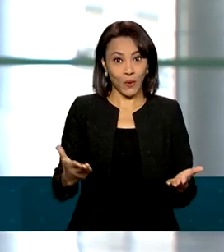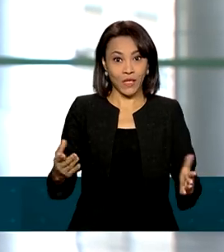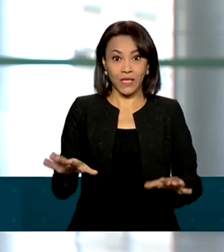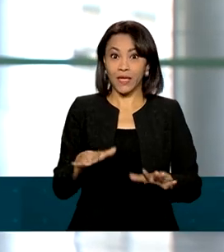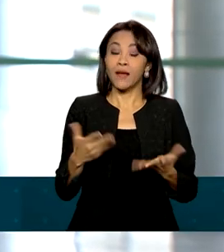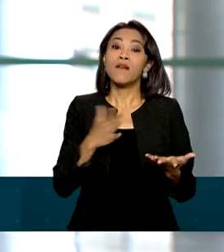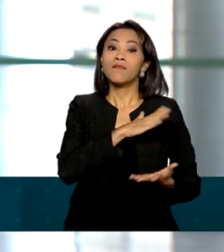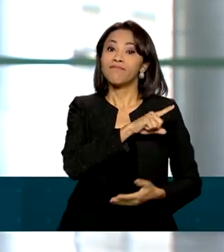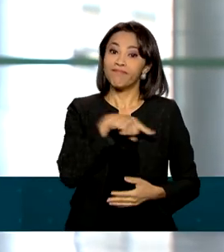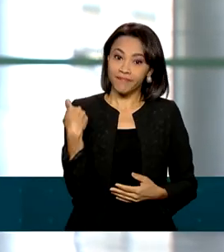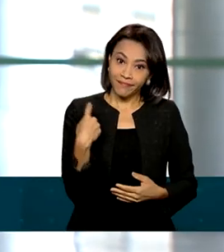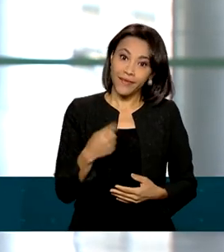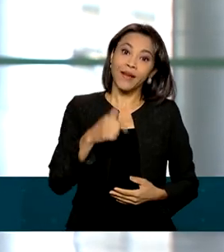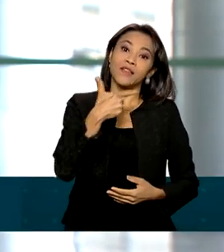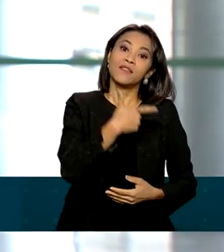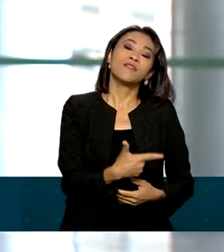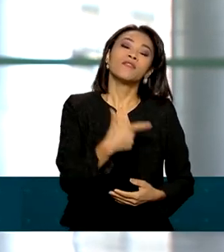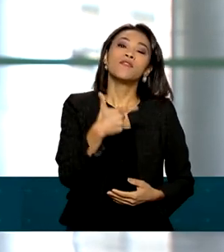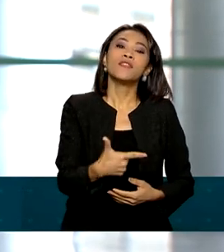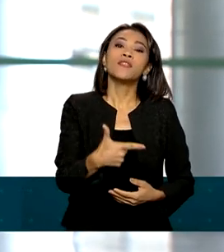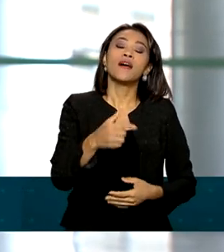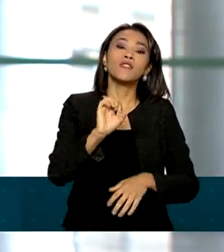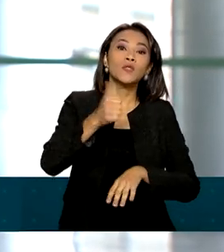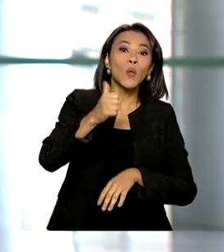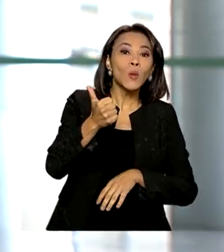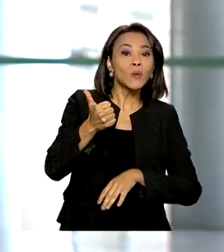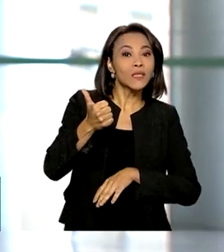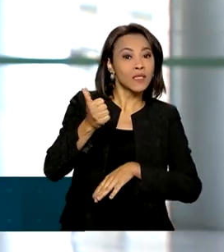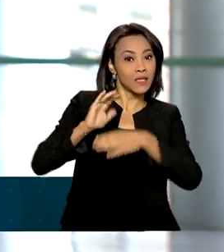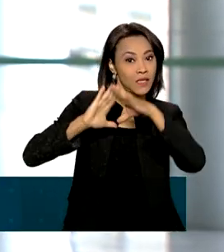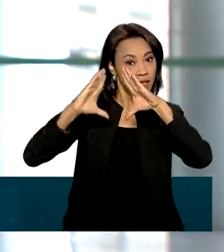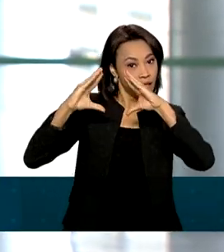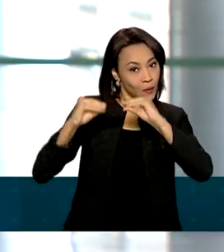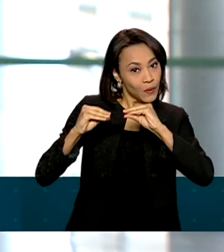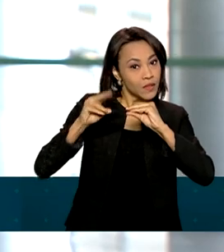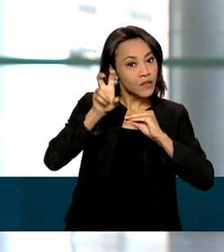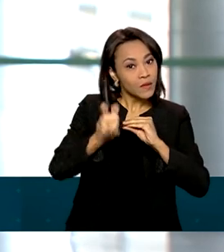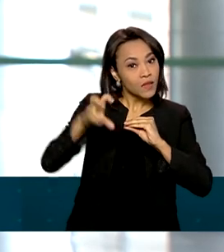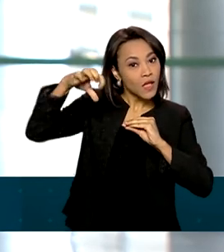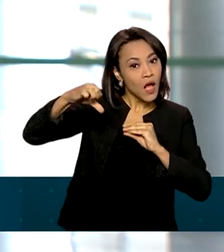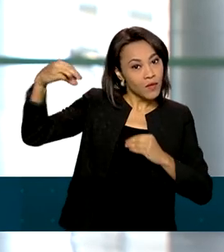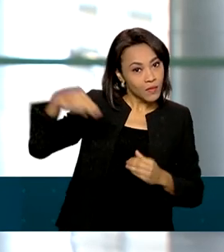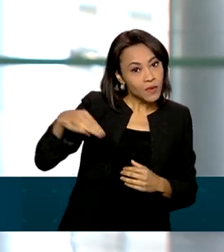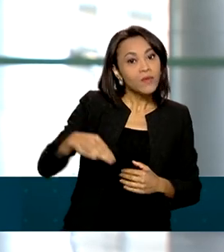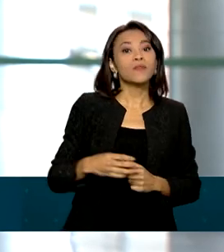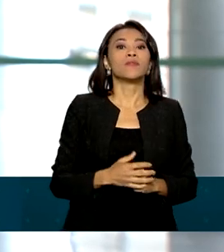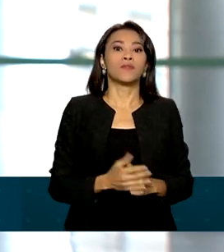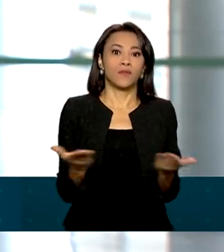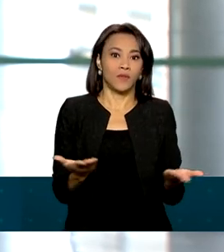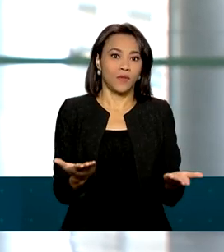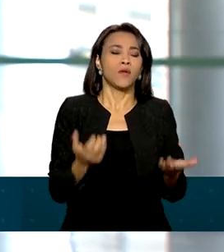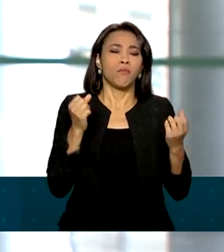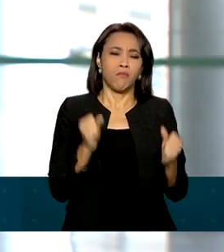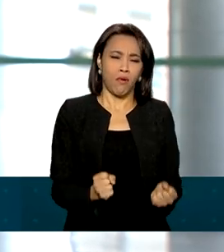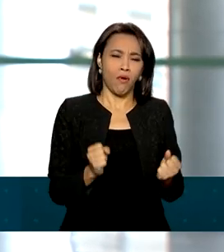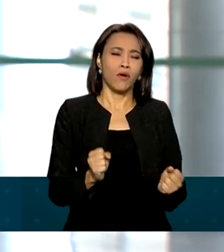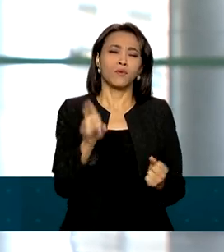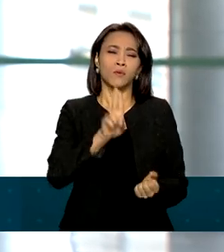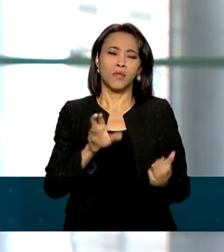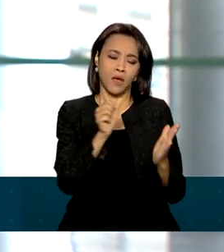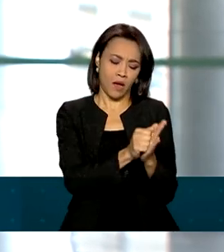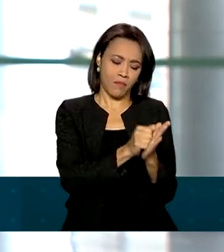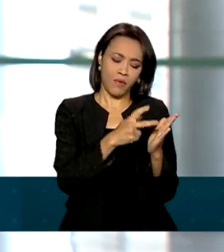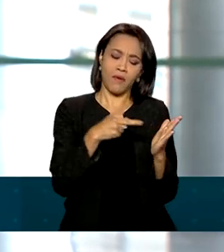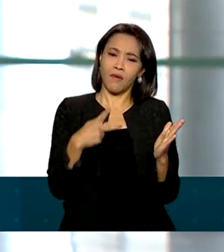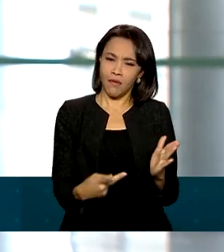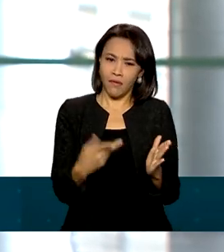às 23 horas e 59 minutos de hoje. E a declaração pode ser feita por meio de aplicativos para